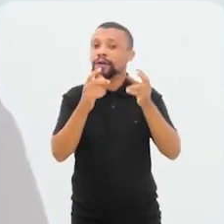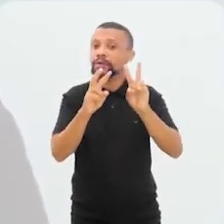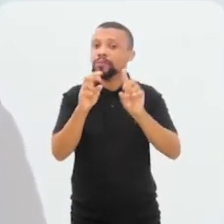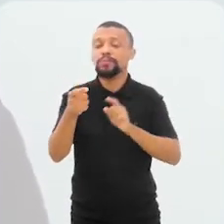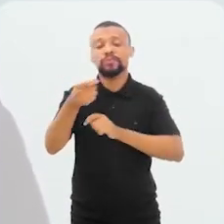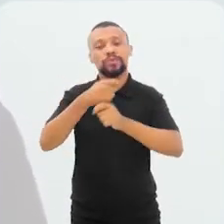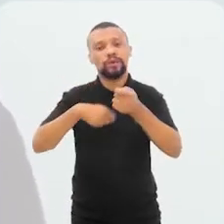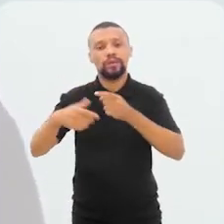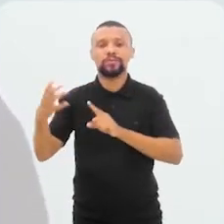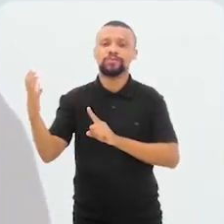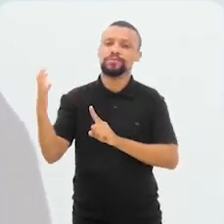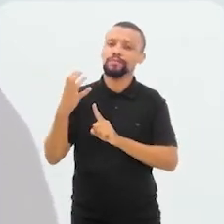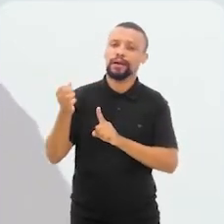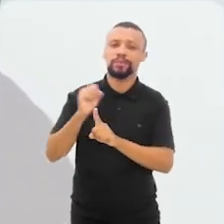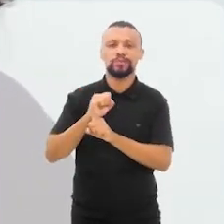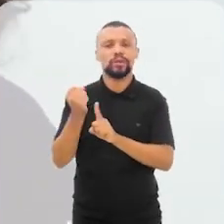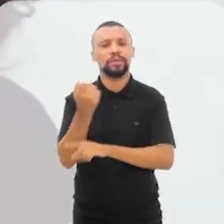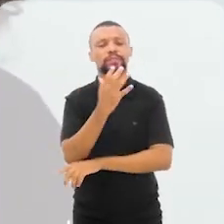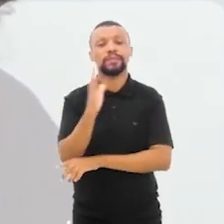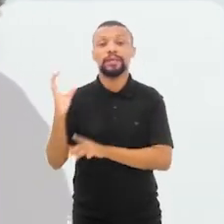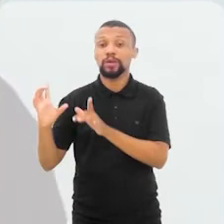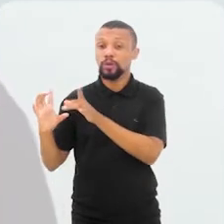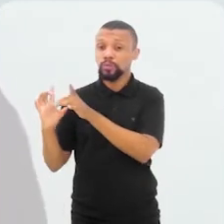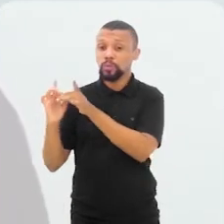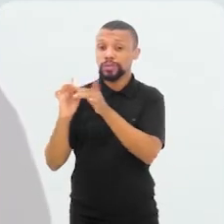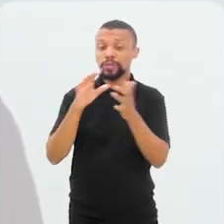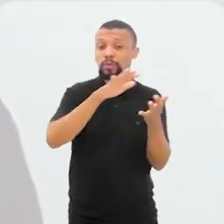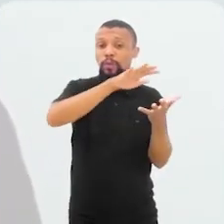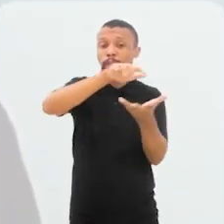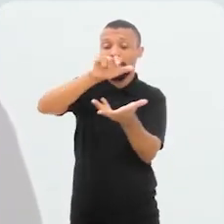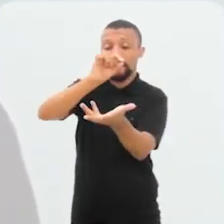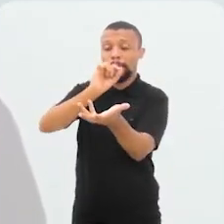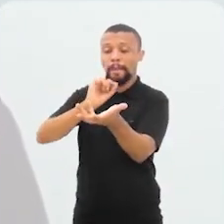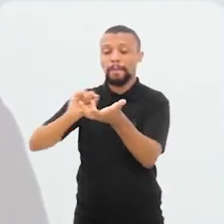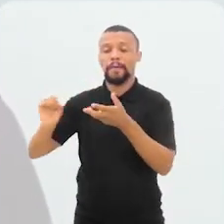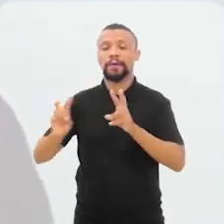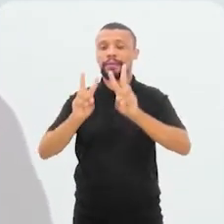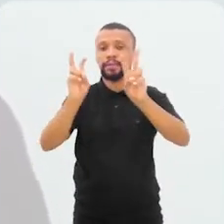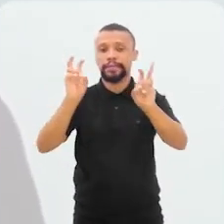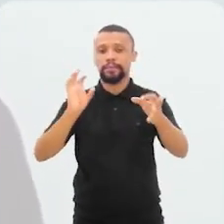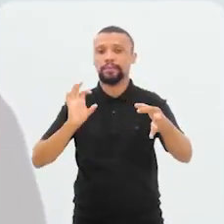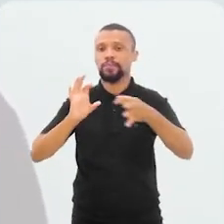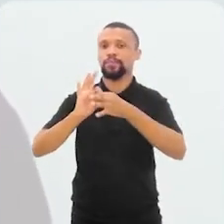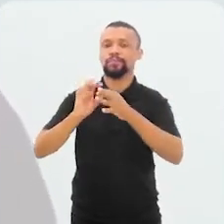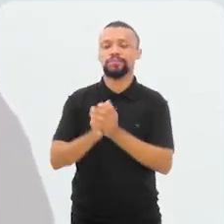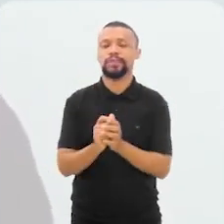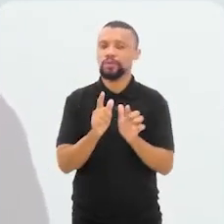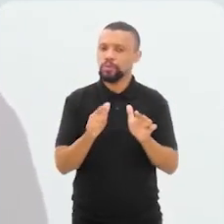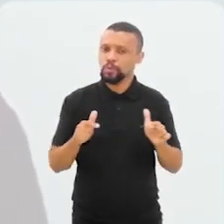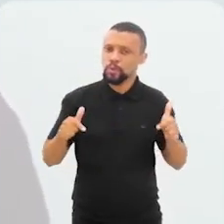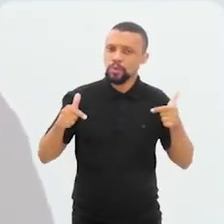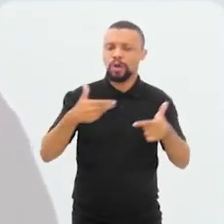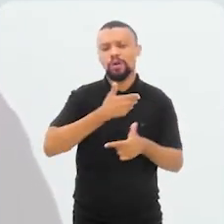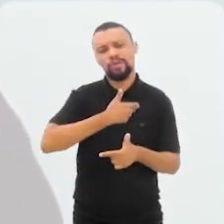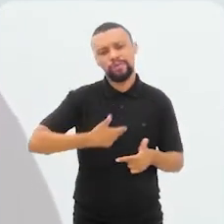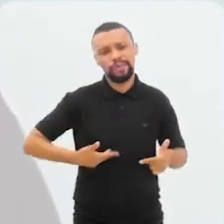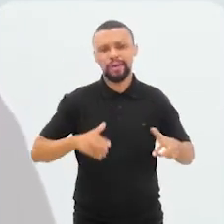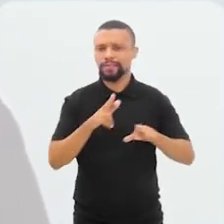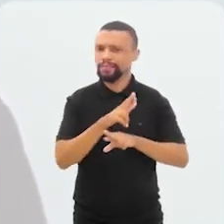socioambiental e do contexto mundial desse tema, que tem mobilizado governos,